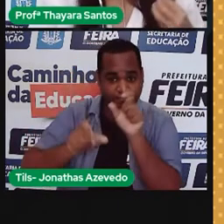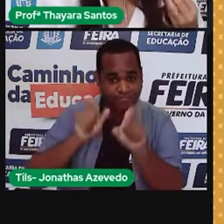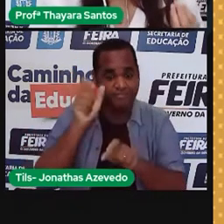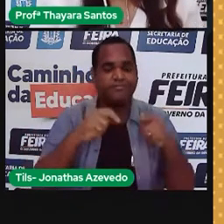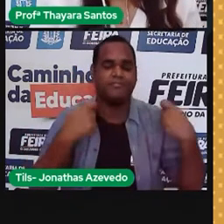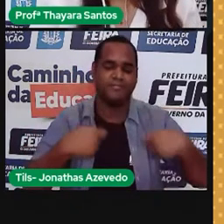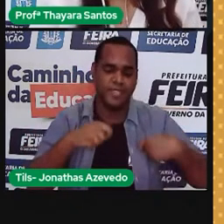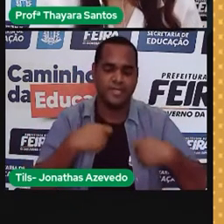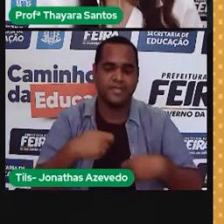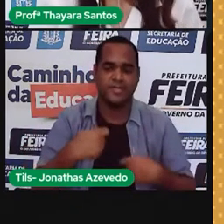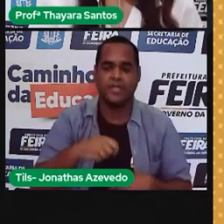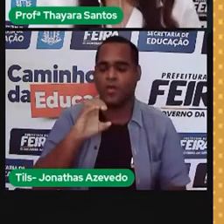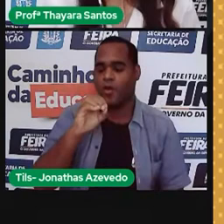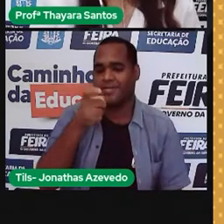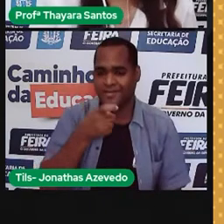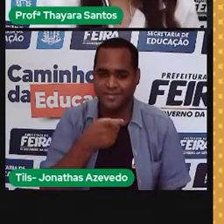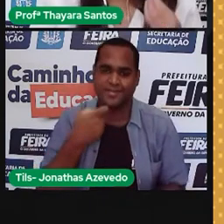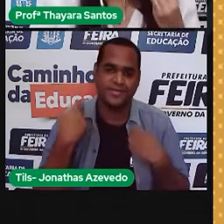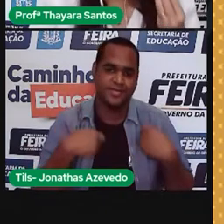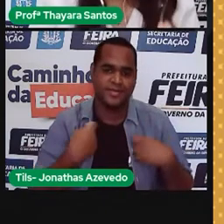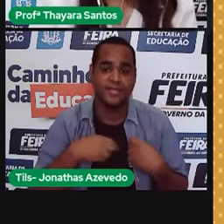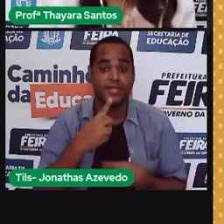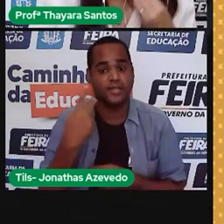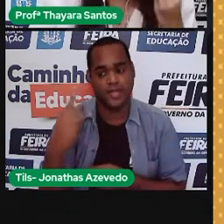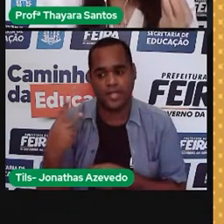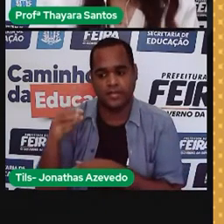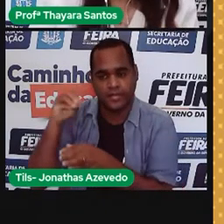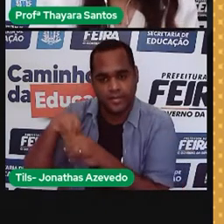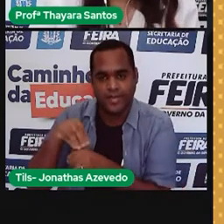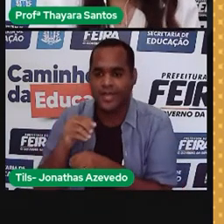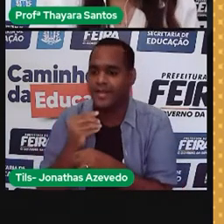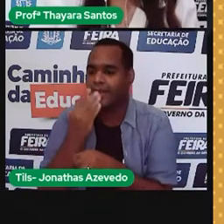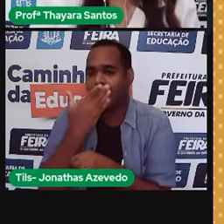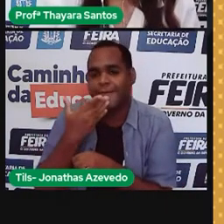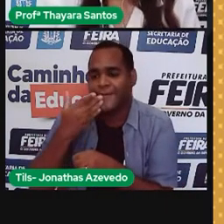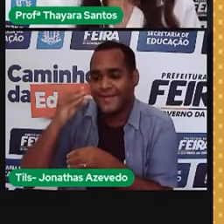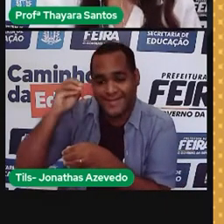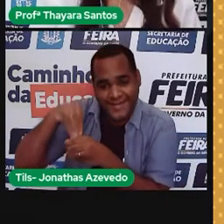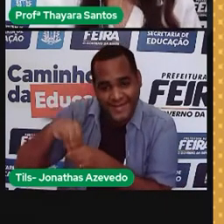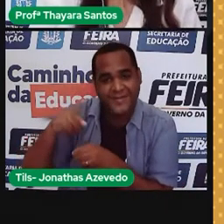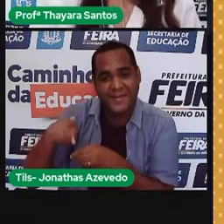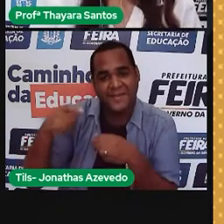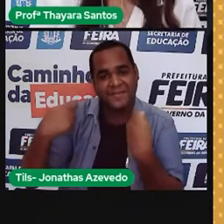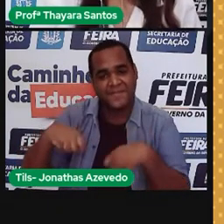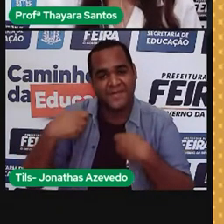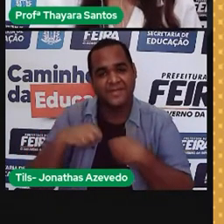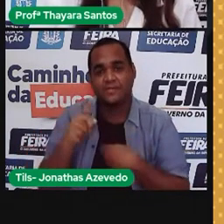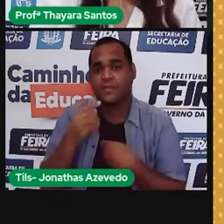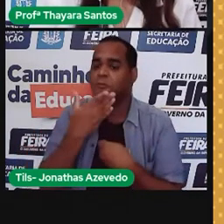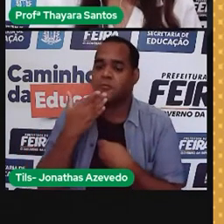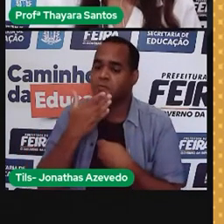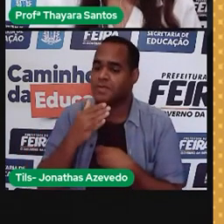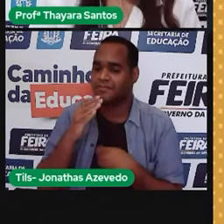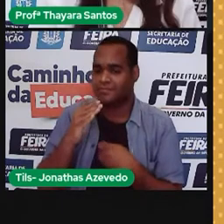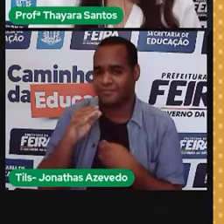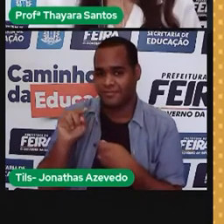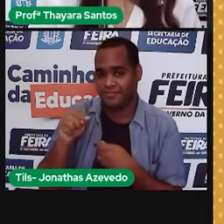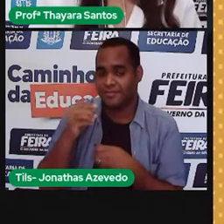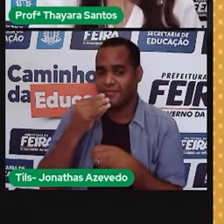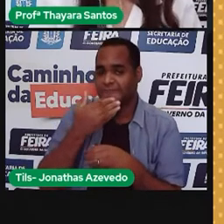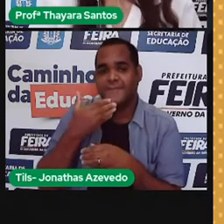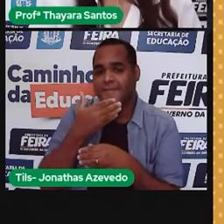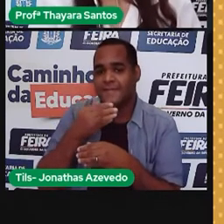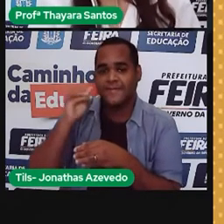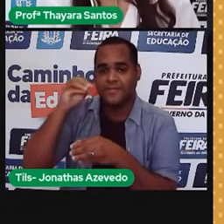E o que é que fica para a planta? O alimento dela, que é a glicose, é um açúcar, é um tipo de açúcar. Então a planta se alimenta desse açúcar e